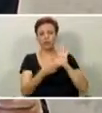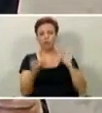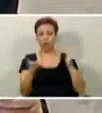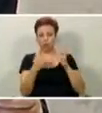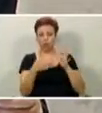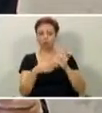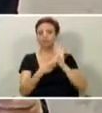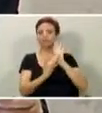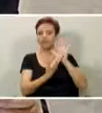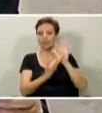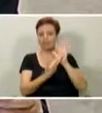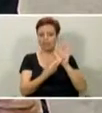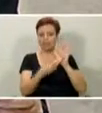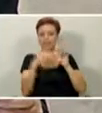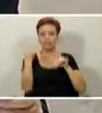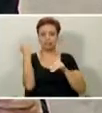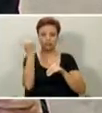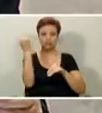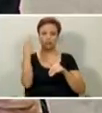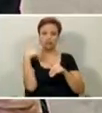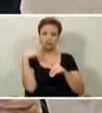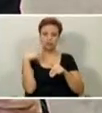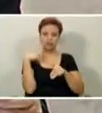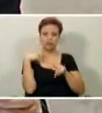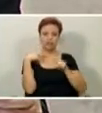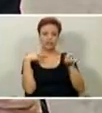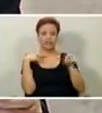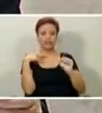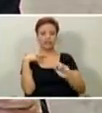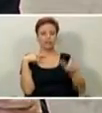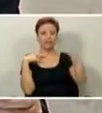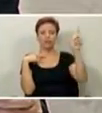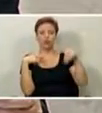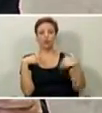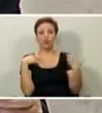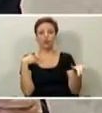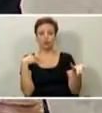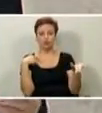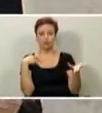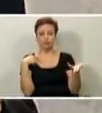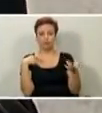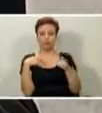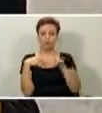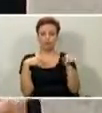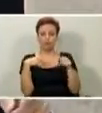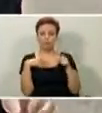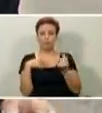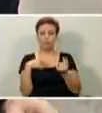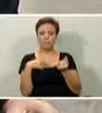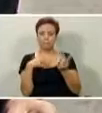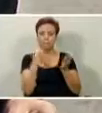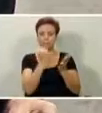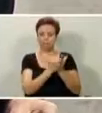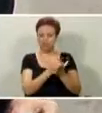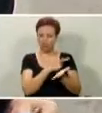hoje? Qual o valor dessas pessoas para essa gestão pública? Se é que pessoas têm preço.